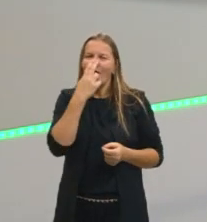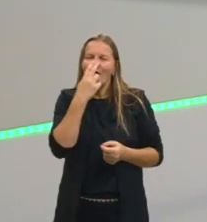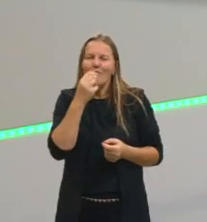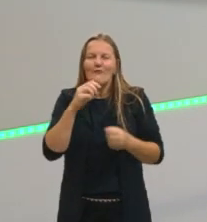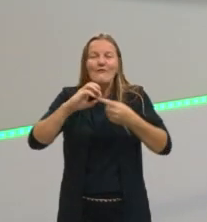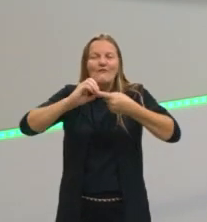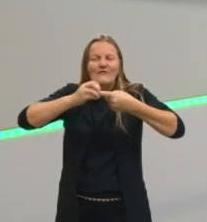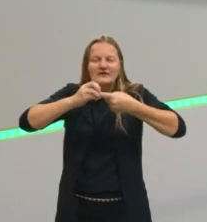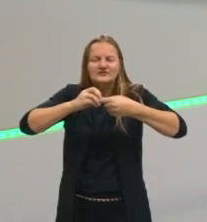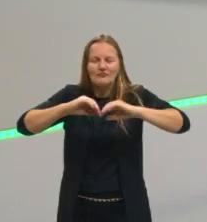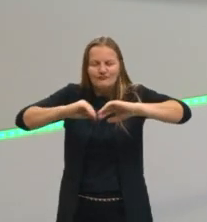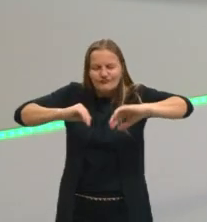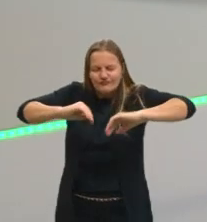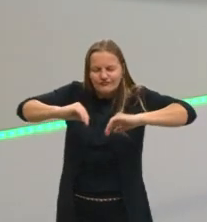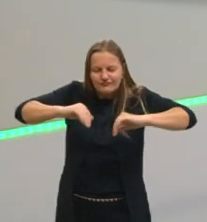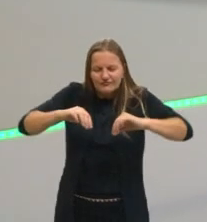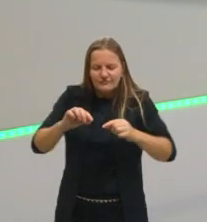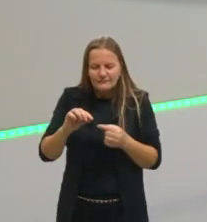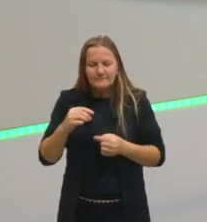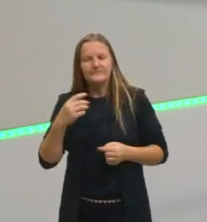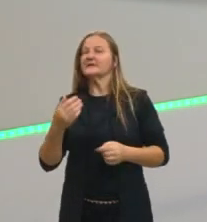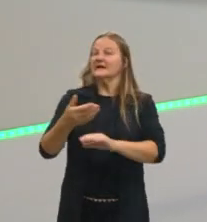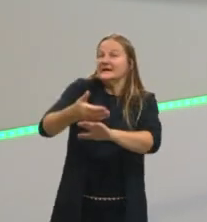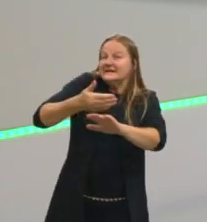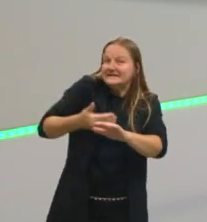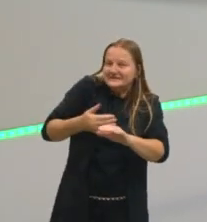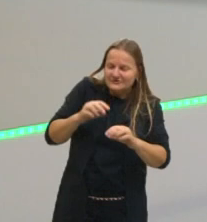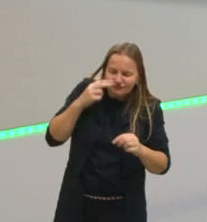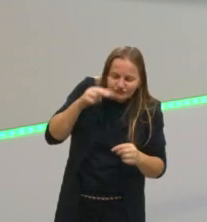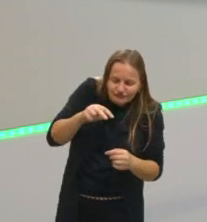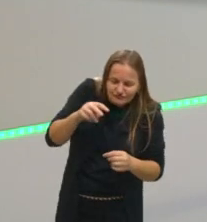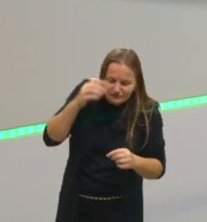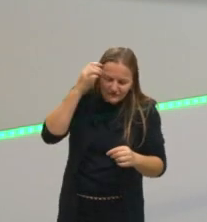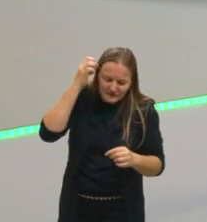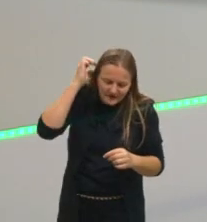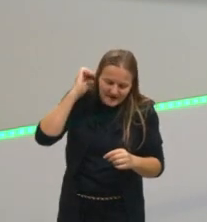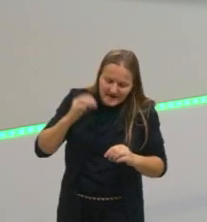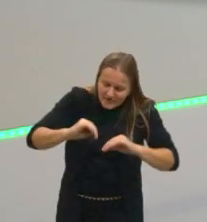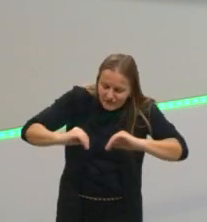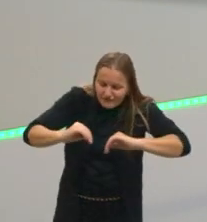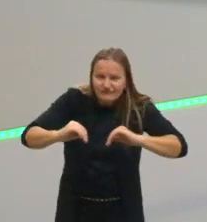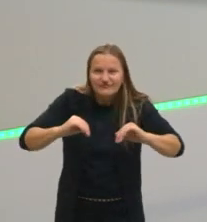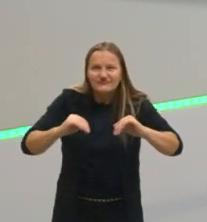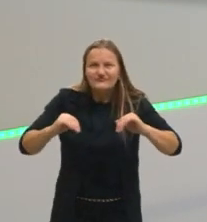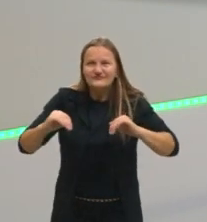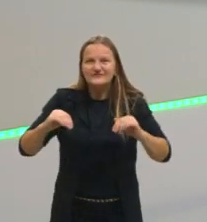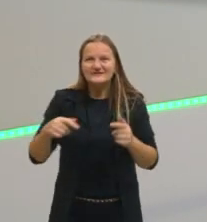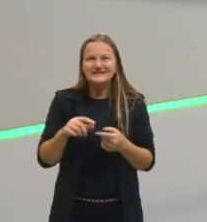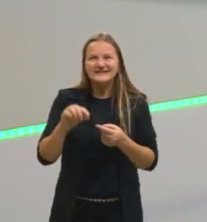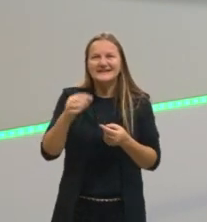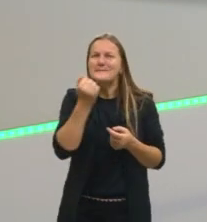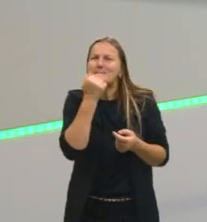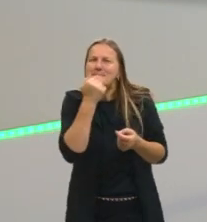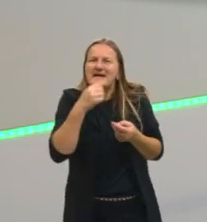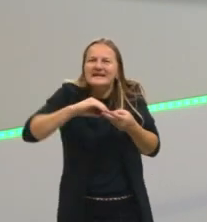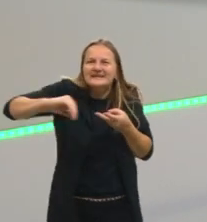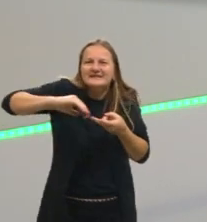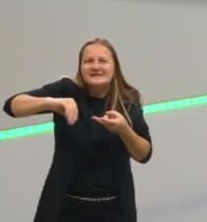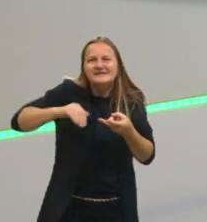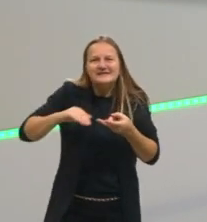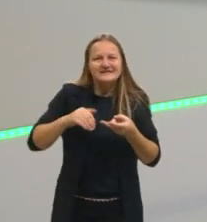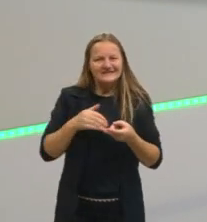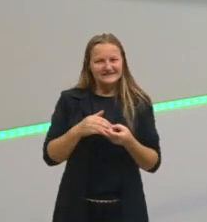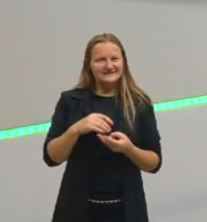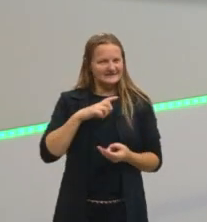quem cozinha, sabe como é que é. A gente, antes de cozinhar o feijão, tem que selecionar os grãos, Tirar as pedrinhas, tirar os grãos com